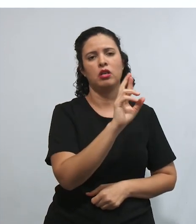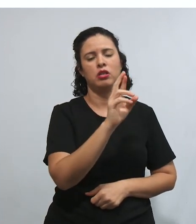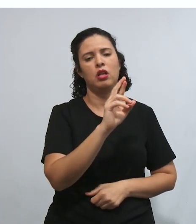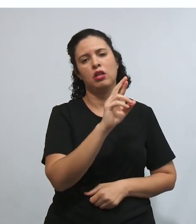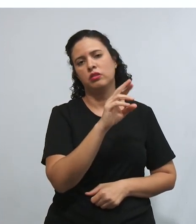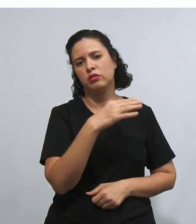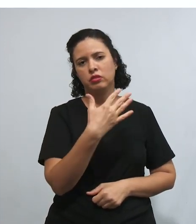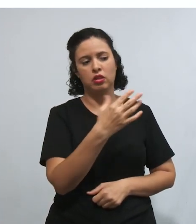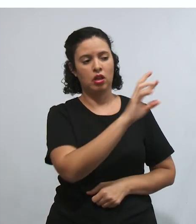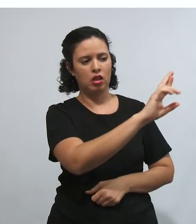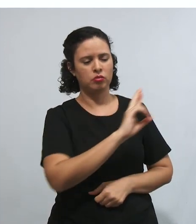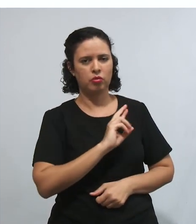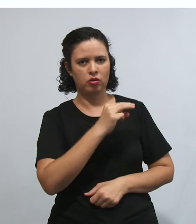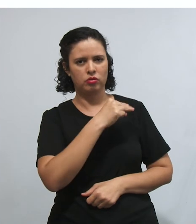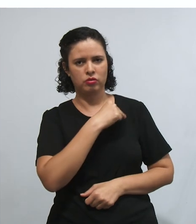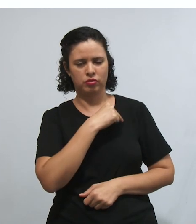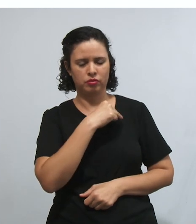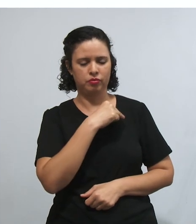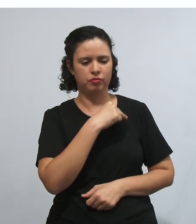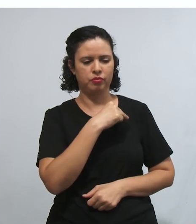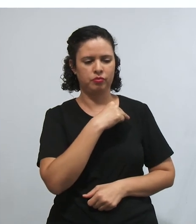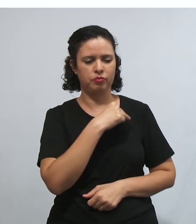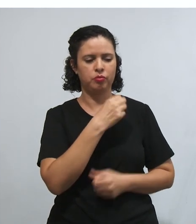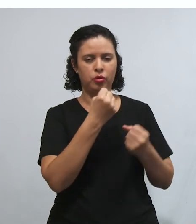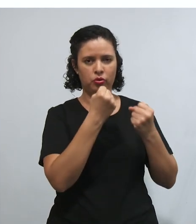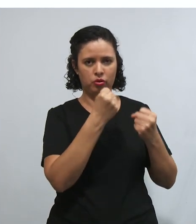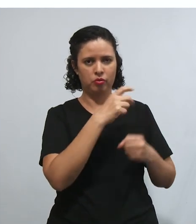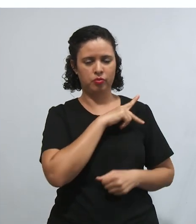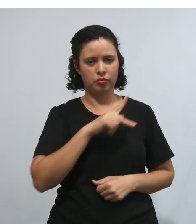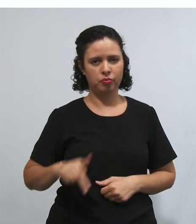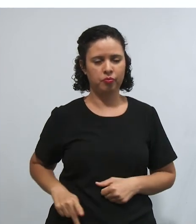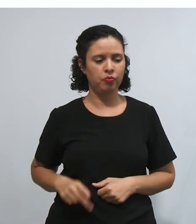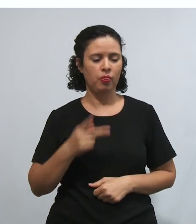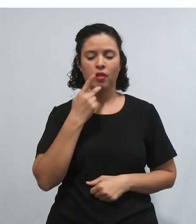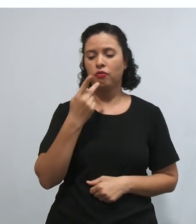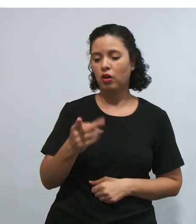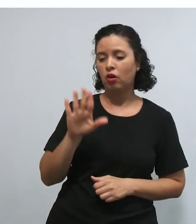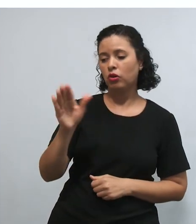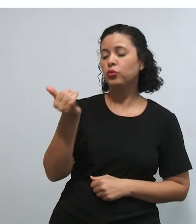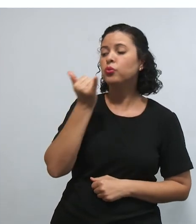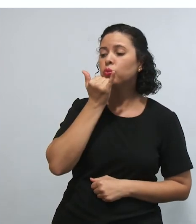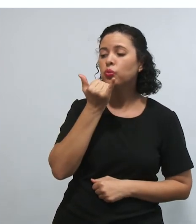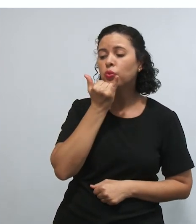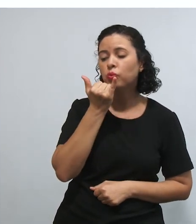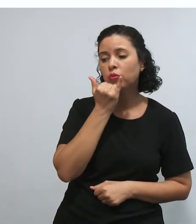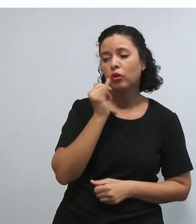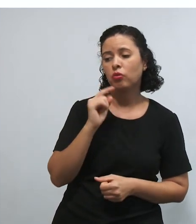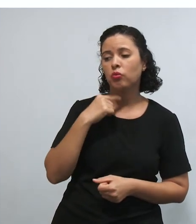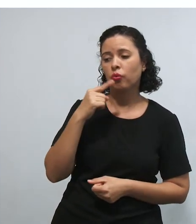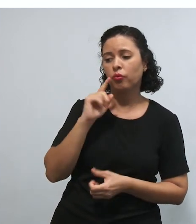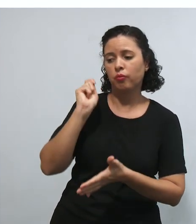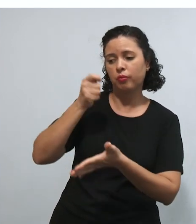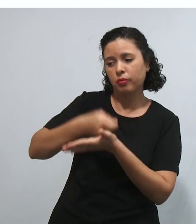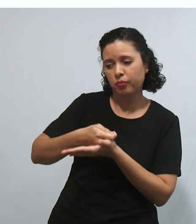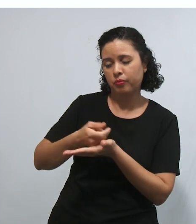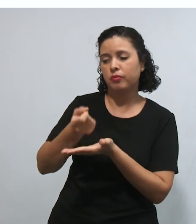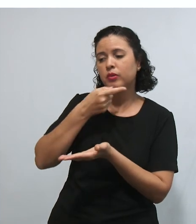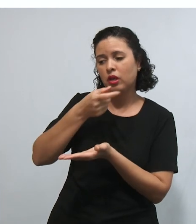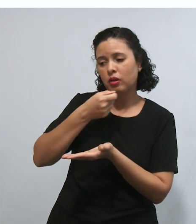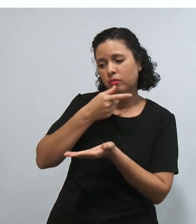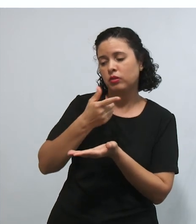Aí a resposta do poder público é o seguinte, olha, eu não tenho condições de fornecer as doses que